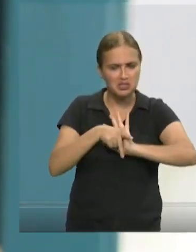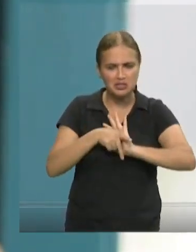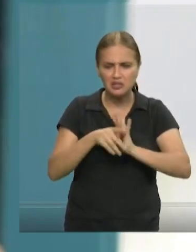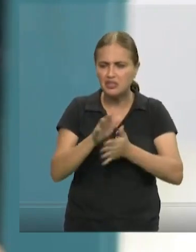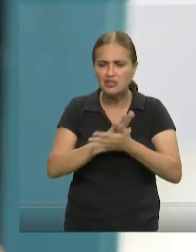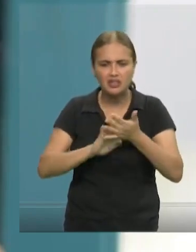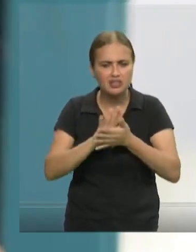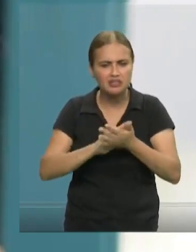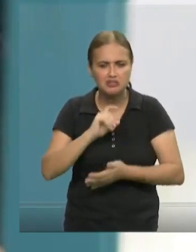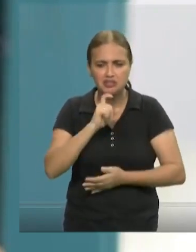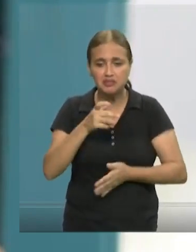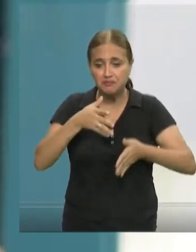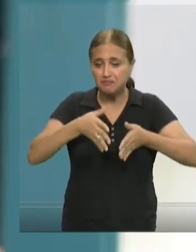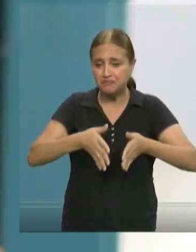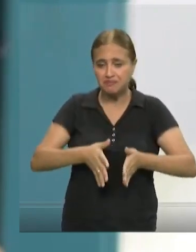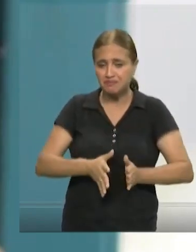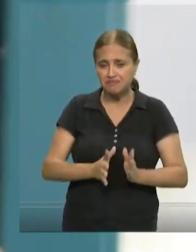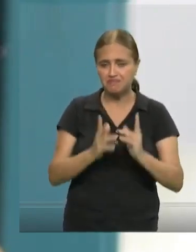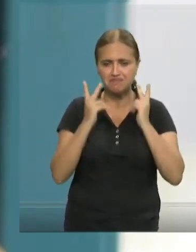Nasci de graça.